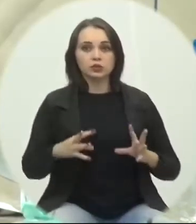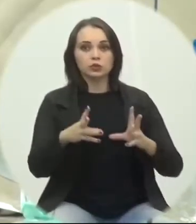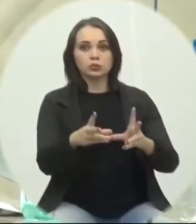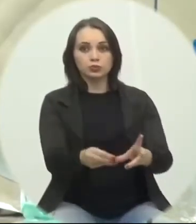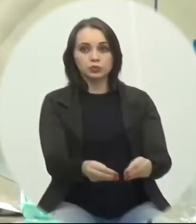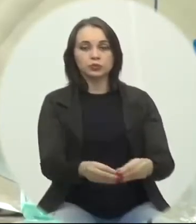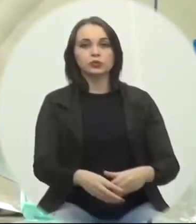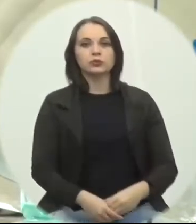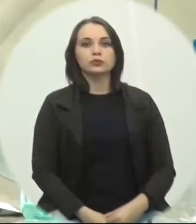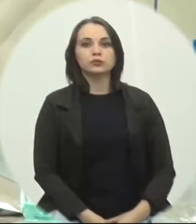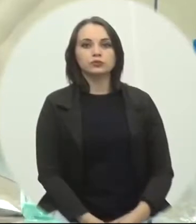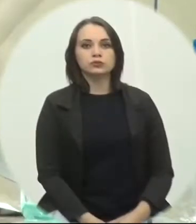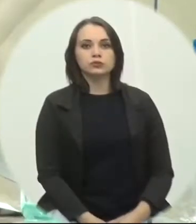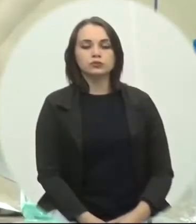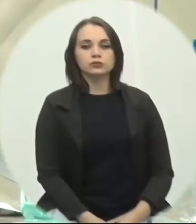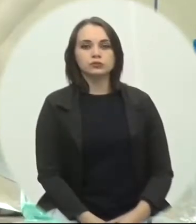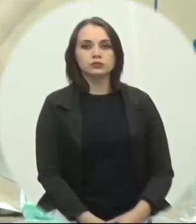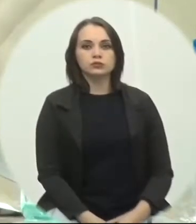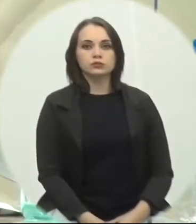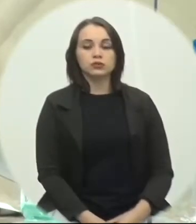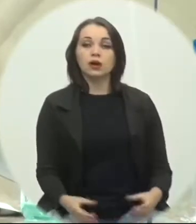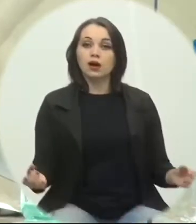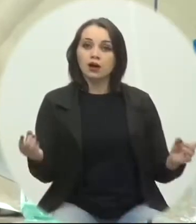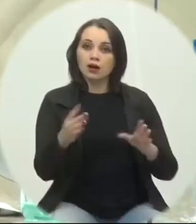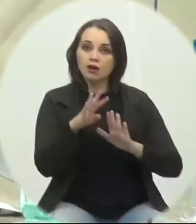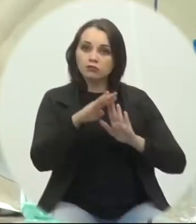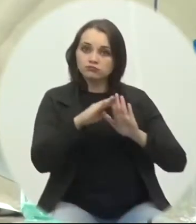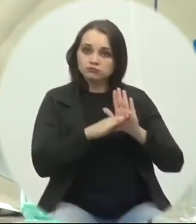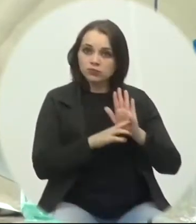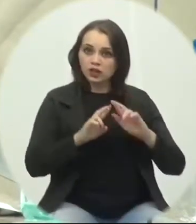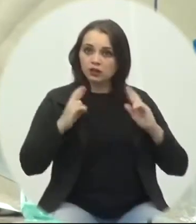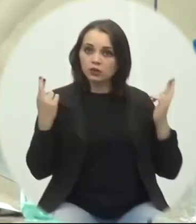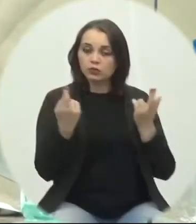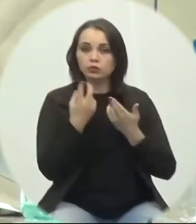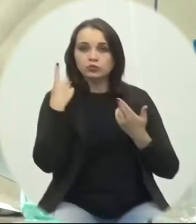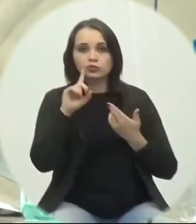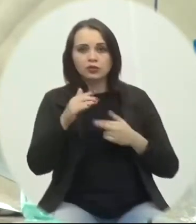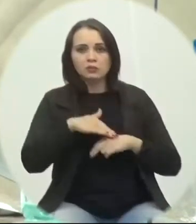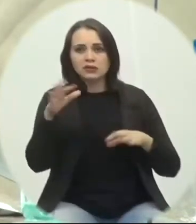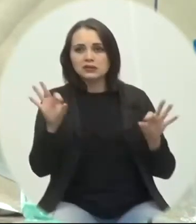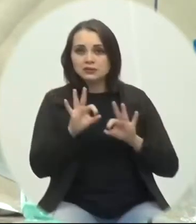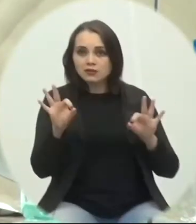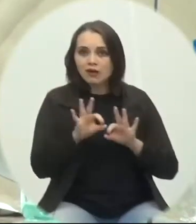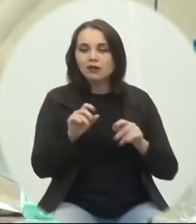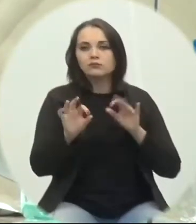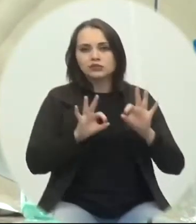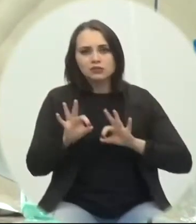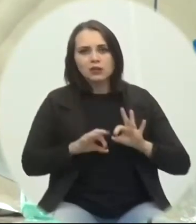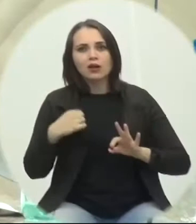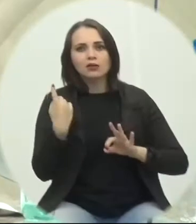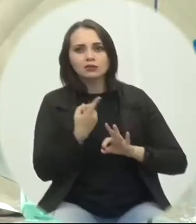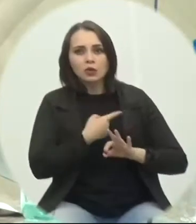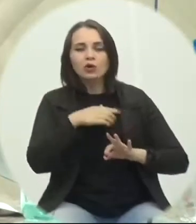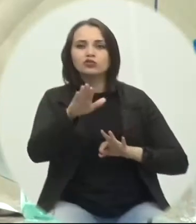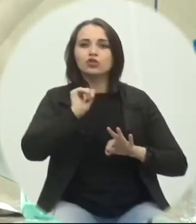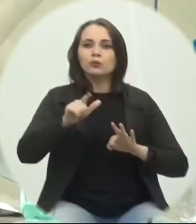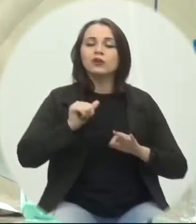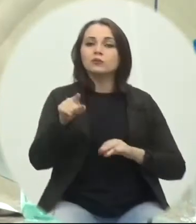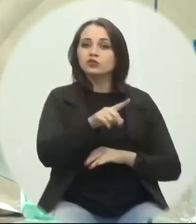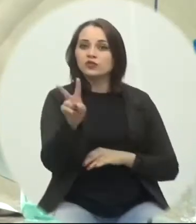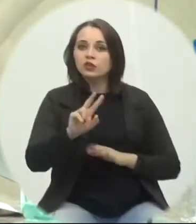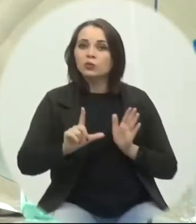unanimidade. Terminada a ordem do dia e não havendo mais nada a tratar, encerramos os trabalhos da presente sessão convocando os senhores vereadores